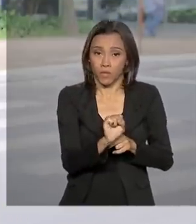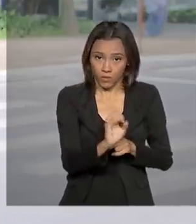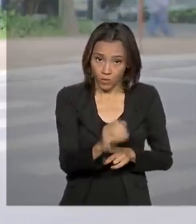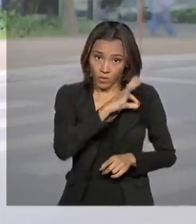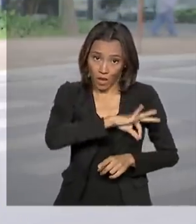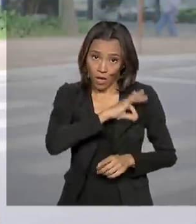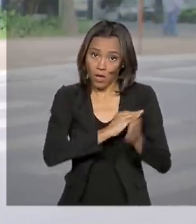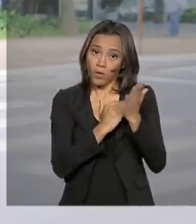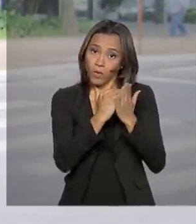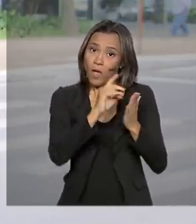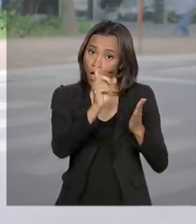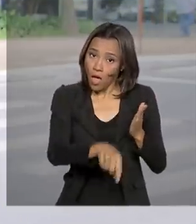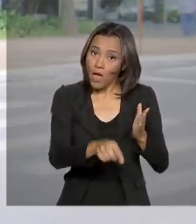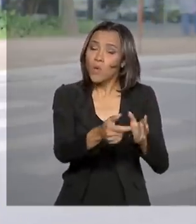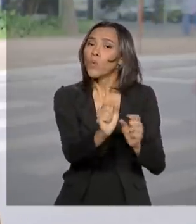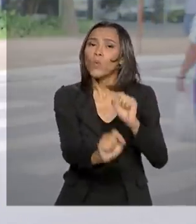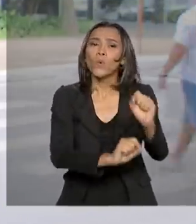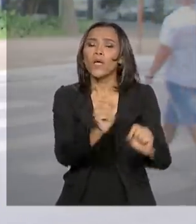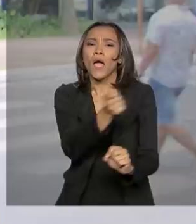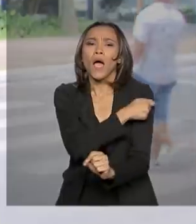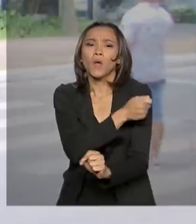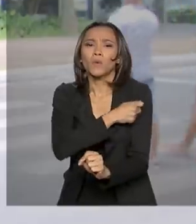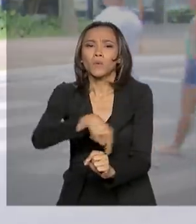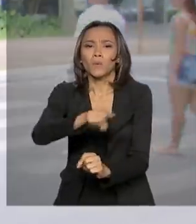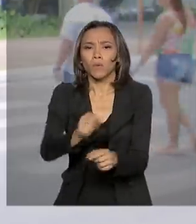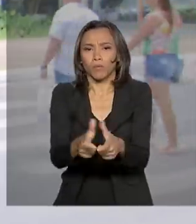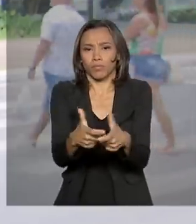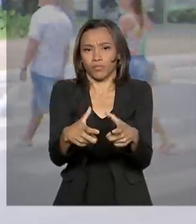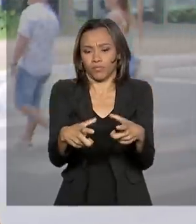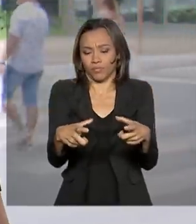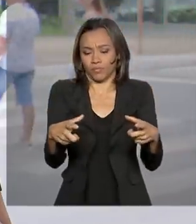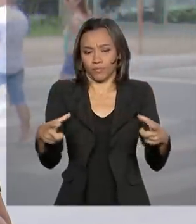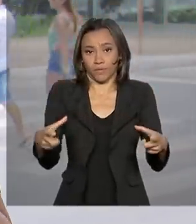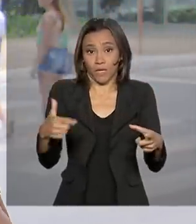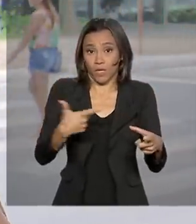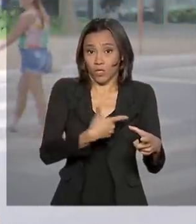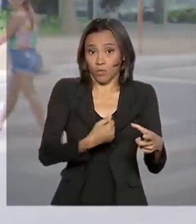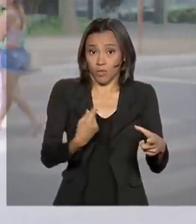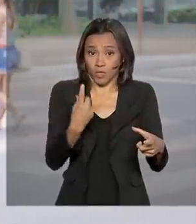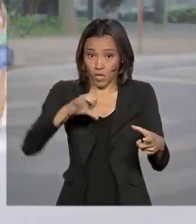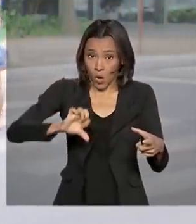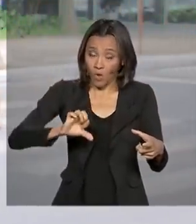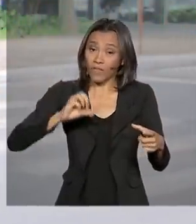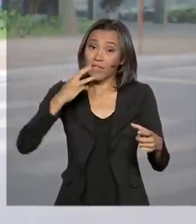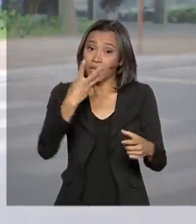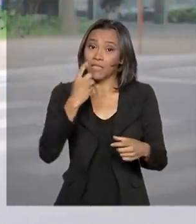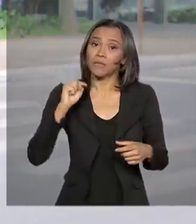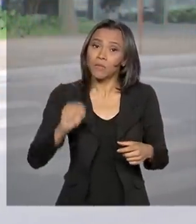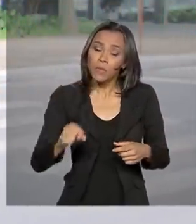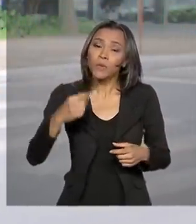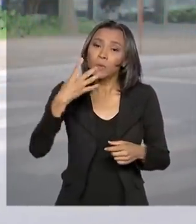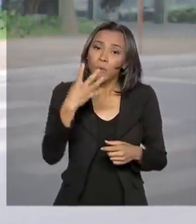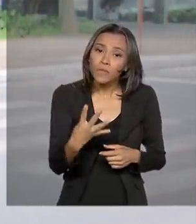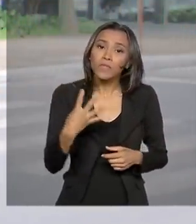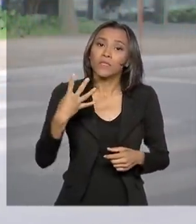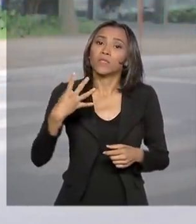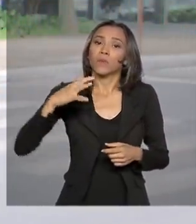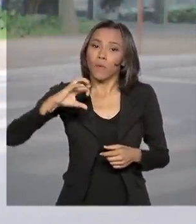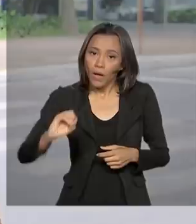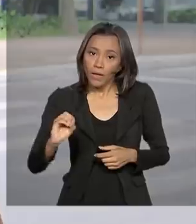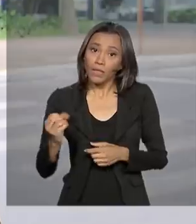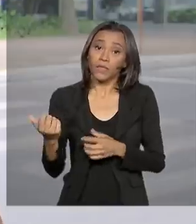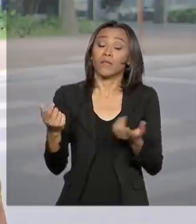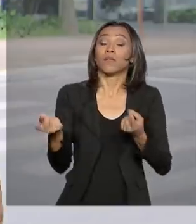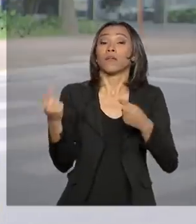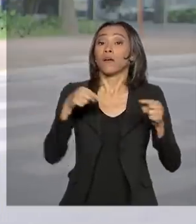o crescimento do valor anual por aluno. Para 2019, o valor chegou a R$ 3.440, contra R